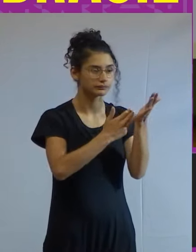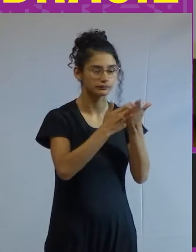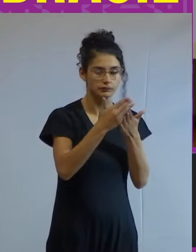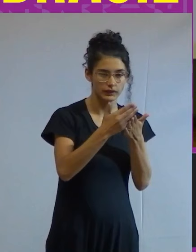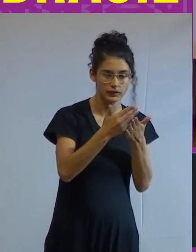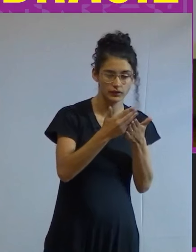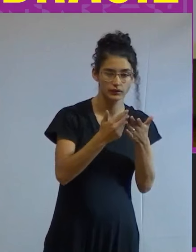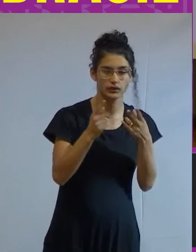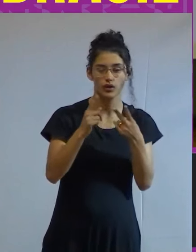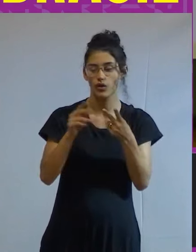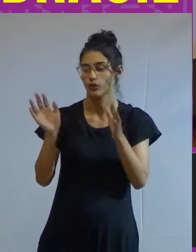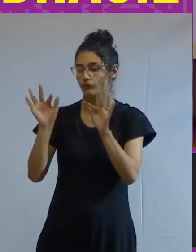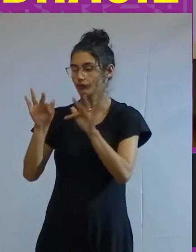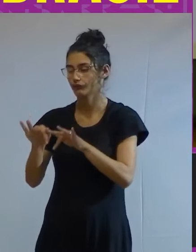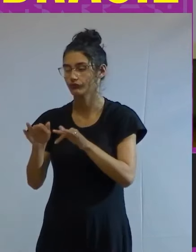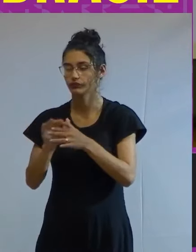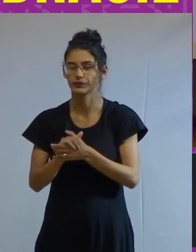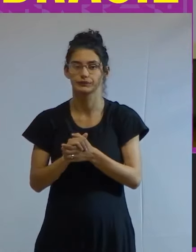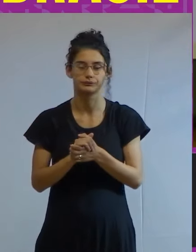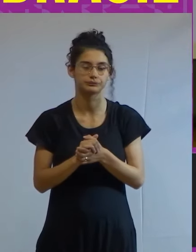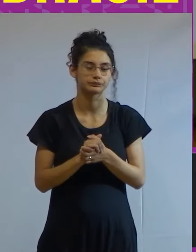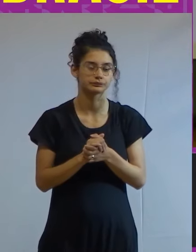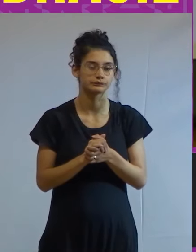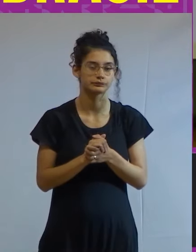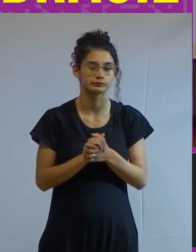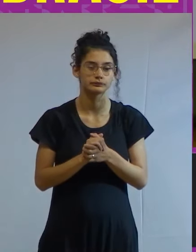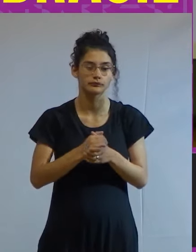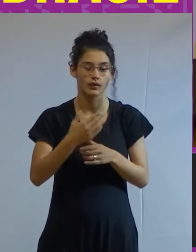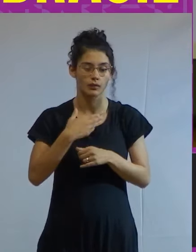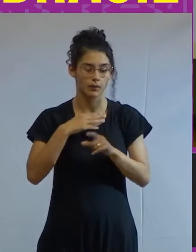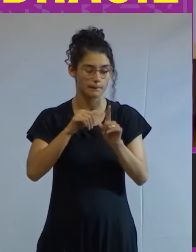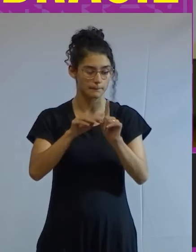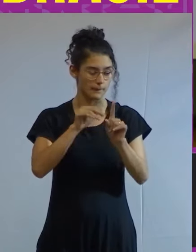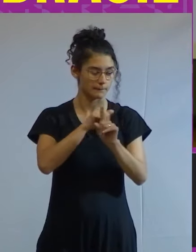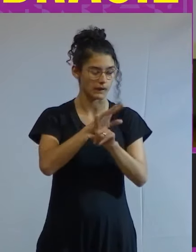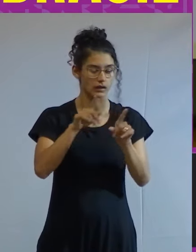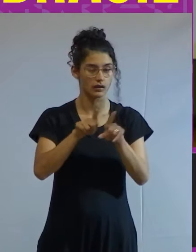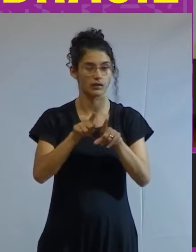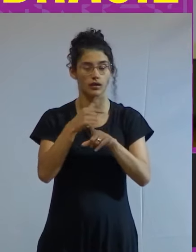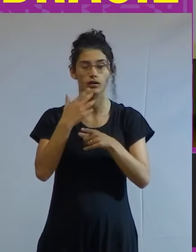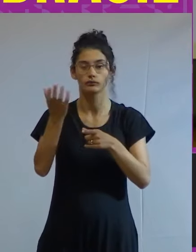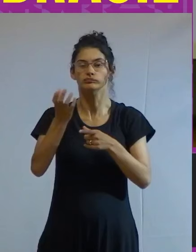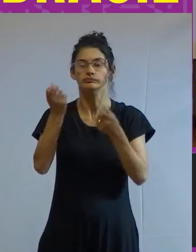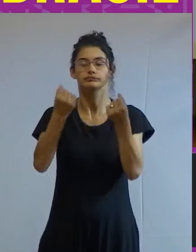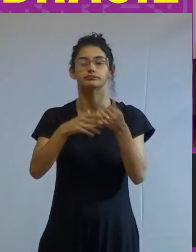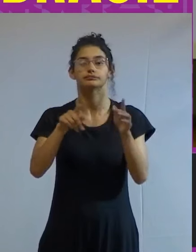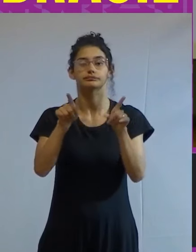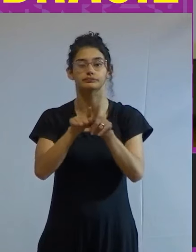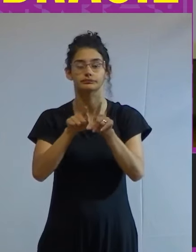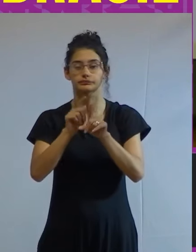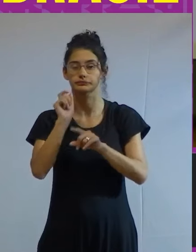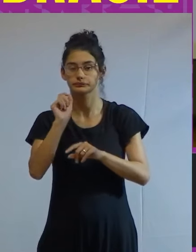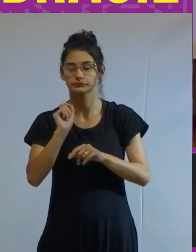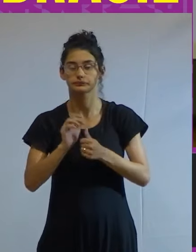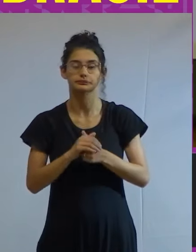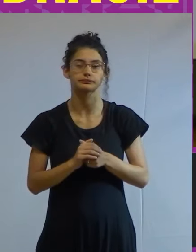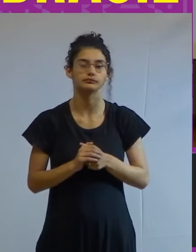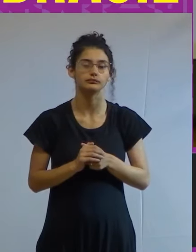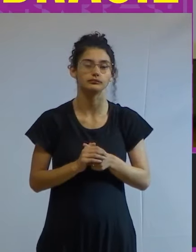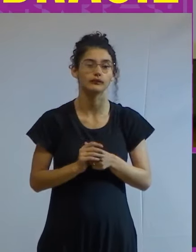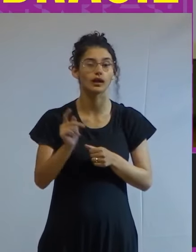o fim aqui da minha intervenção estou querendo dizer também é claro